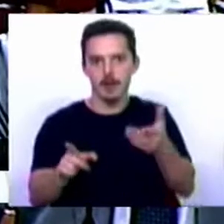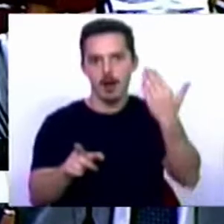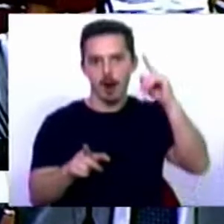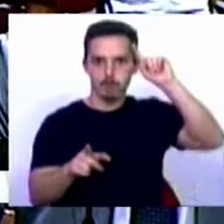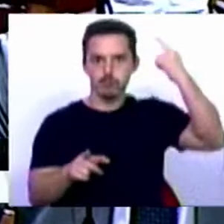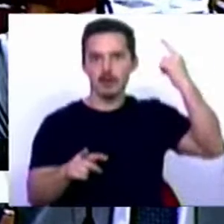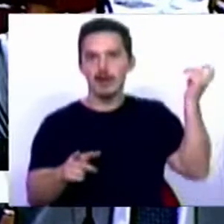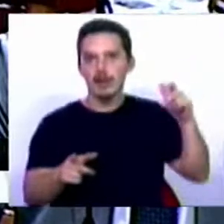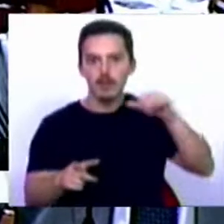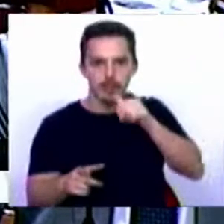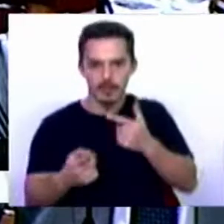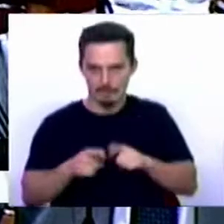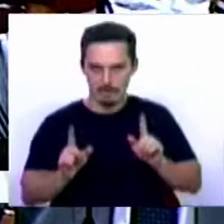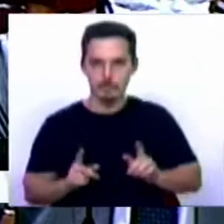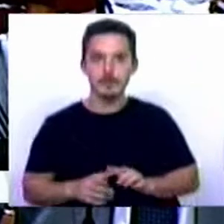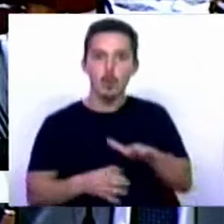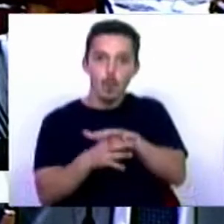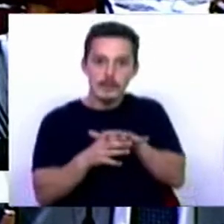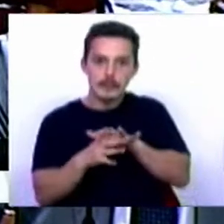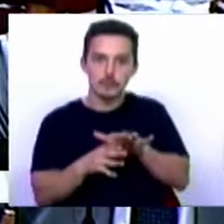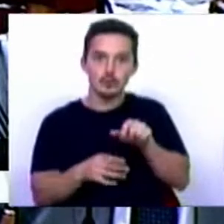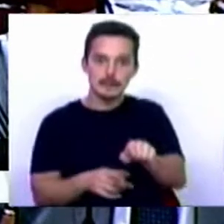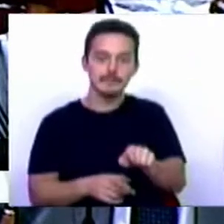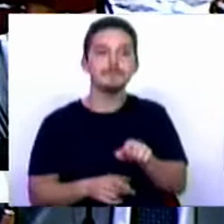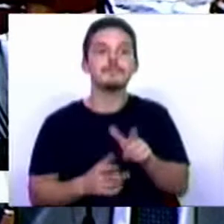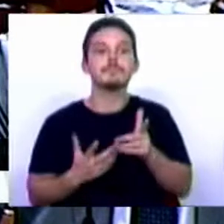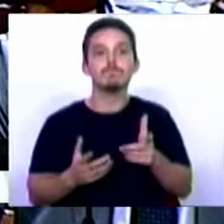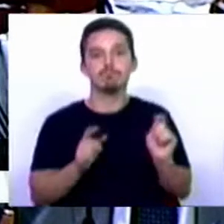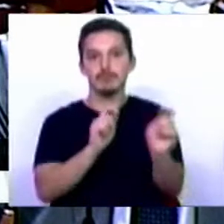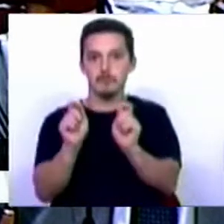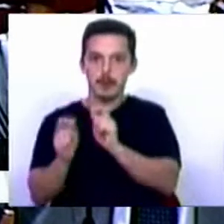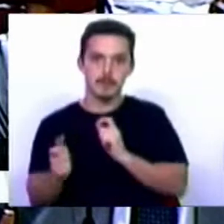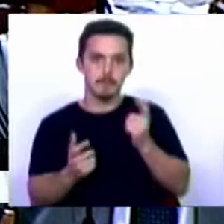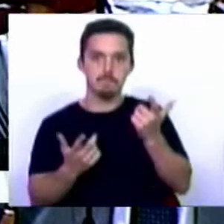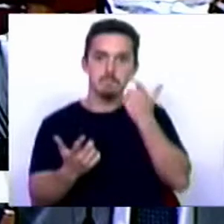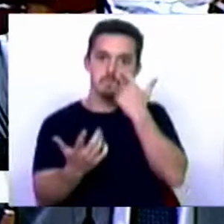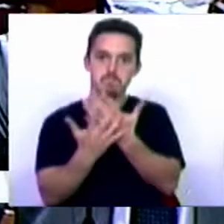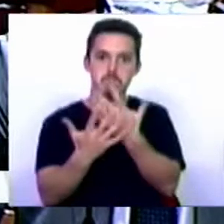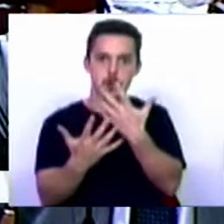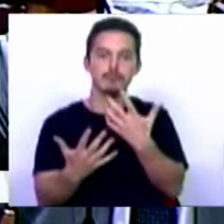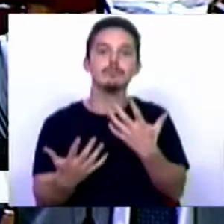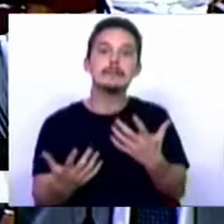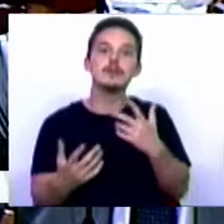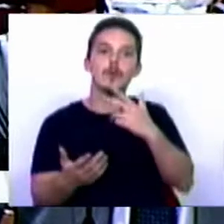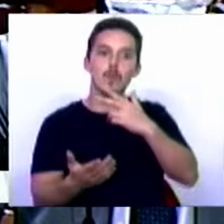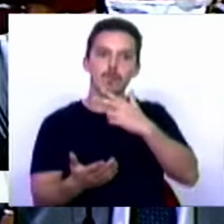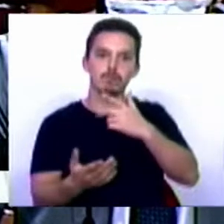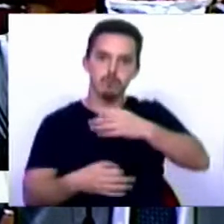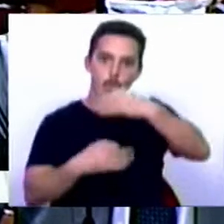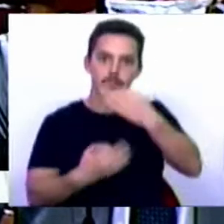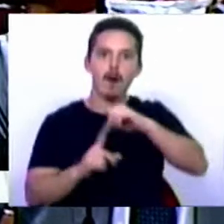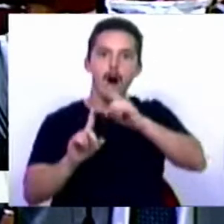habitual. E por isso é neste contexto também que este debate se verifica. Este debate confirma um ano de